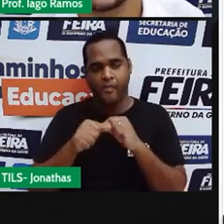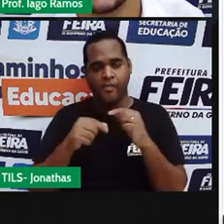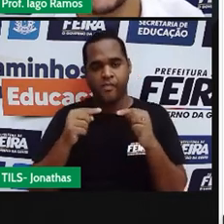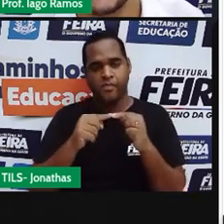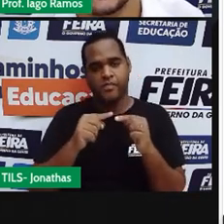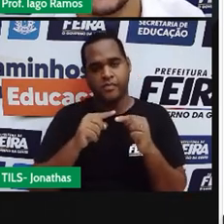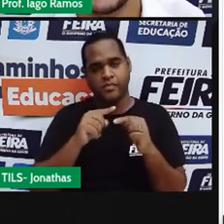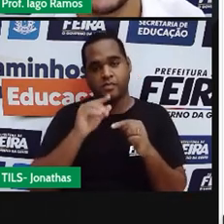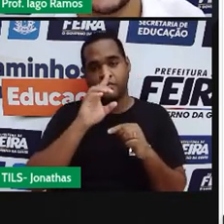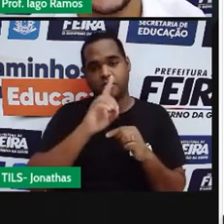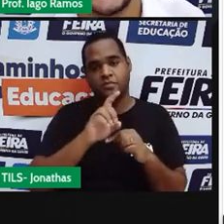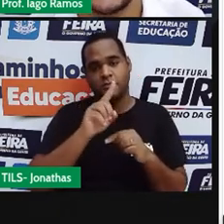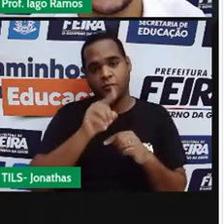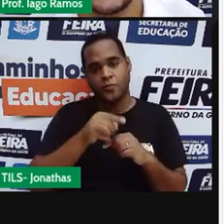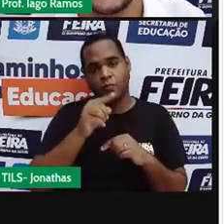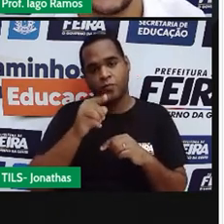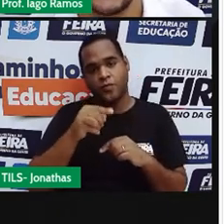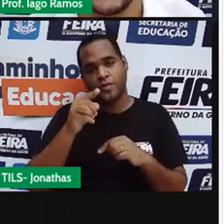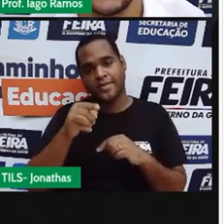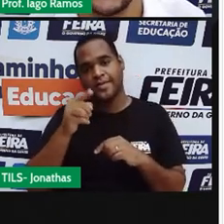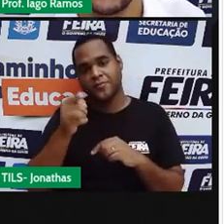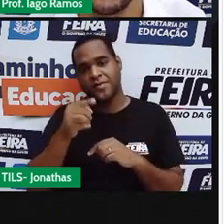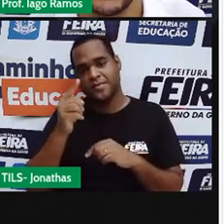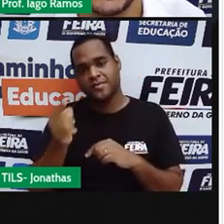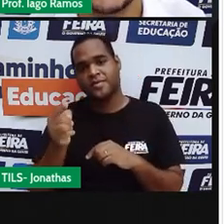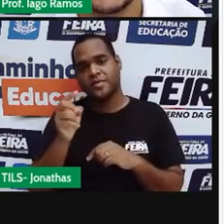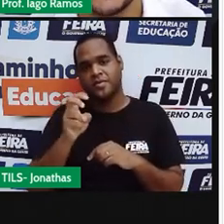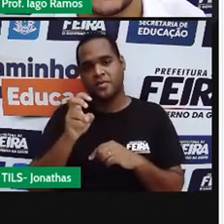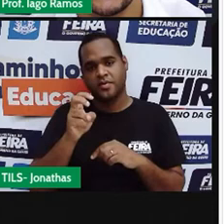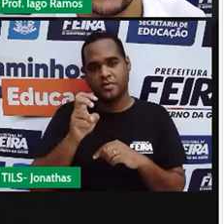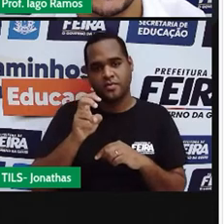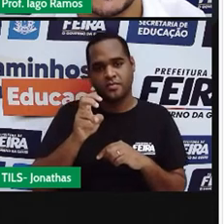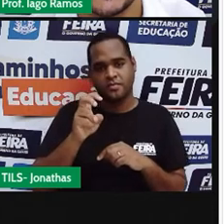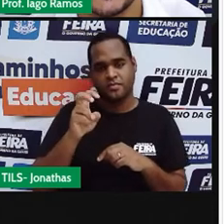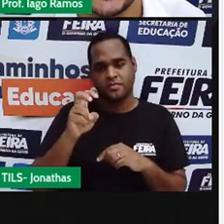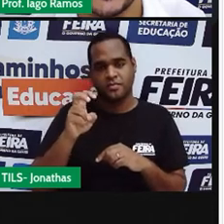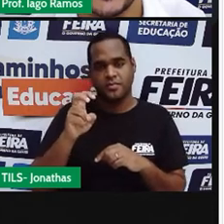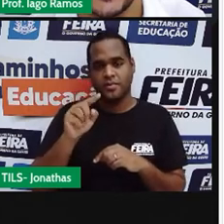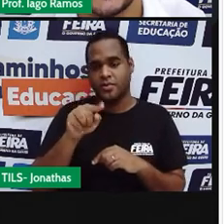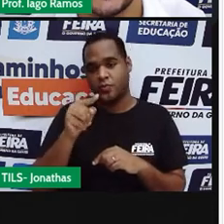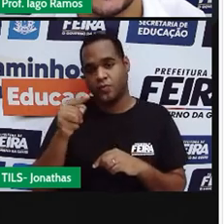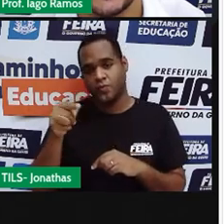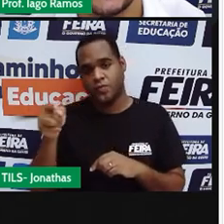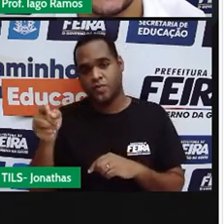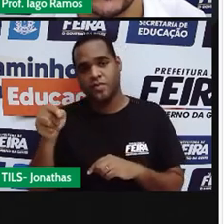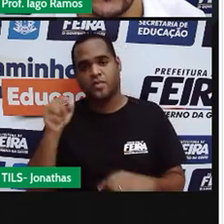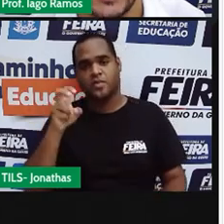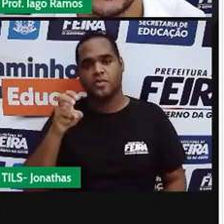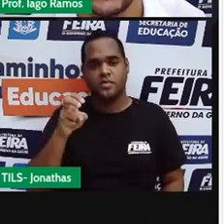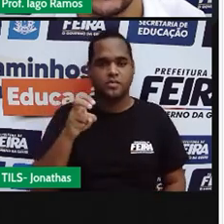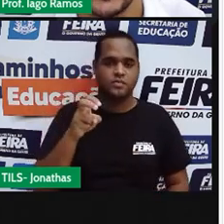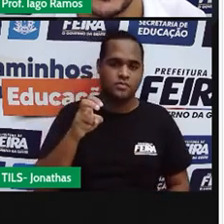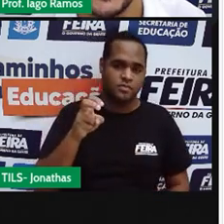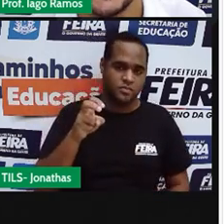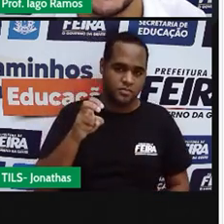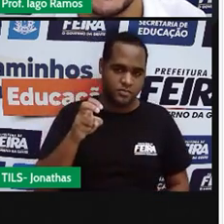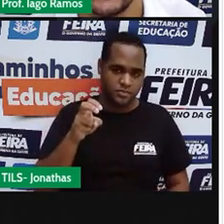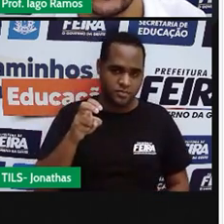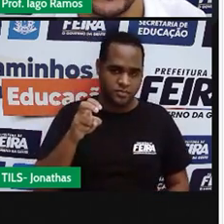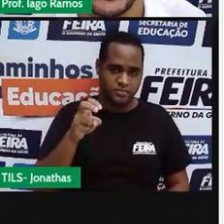casinhas para a direita. Ó, uma casinha, duas casinhas, três casinhas, quatro,